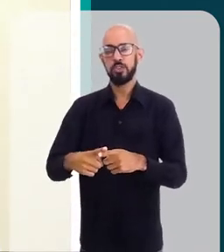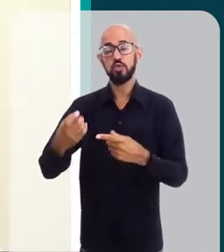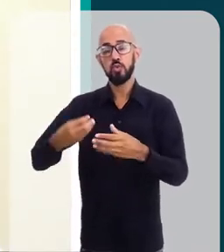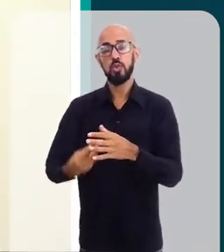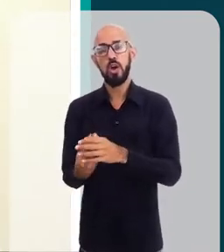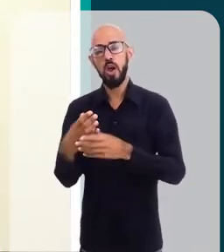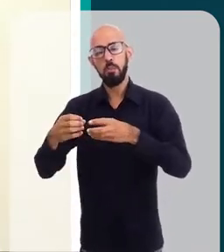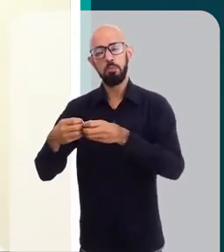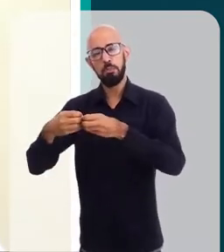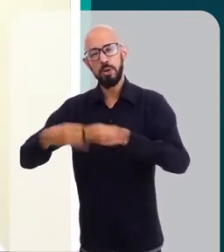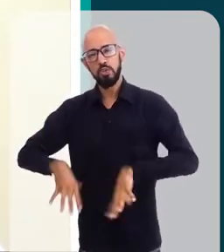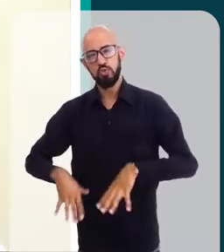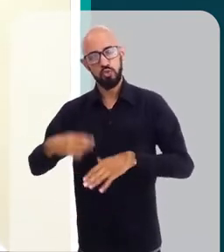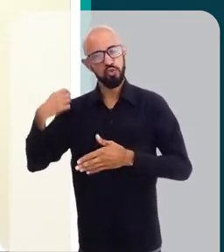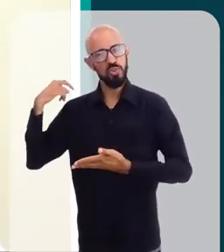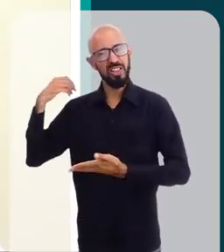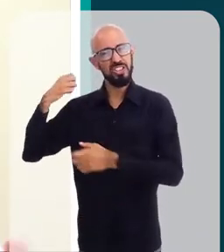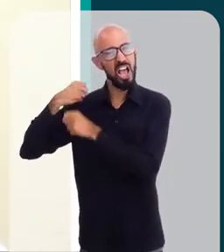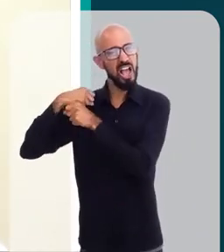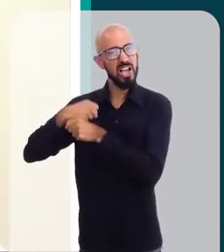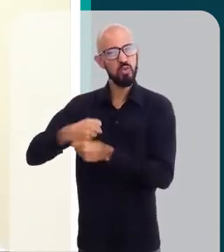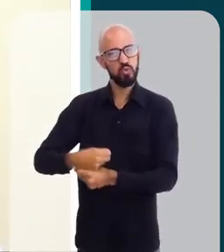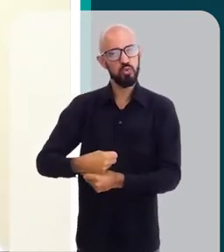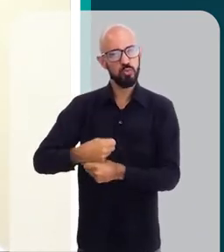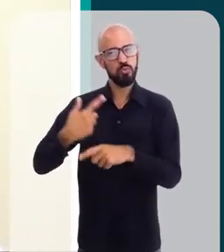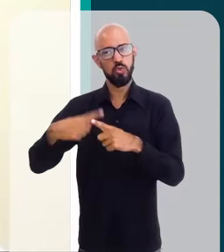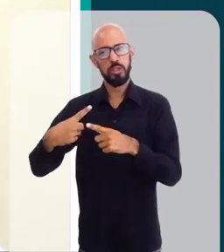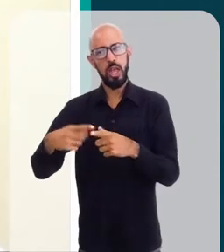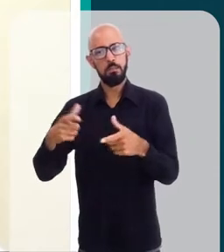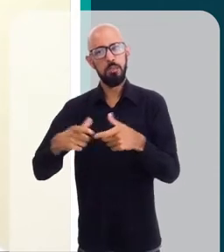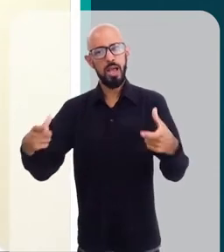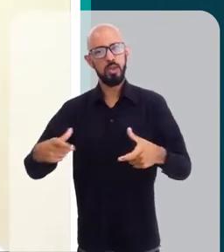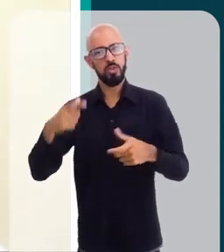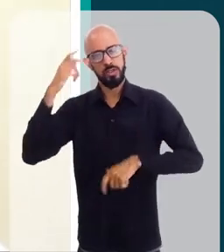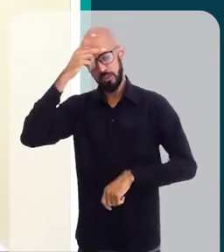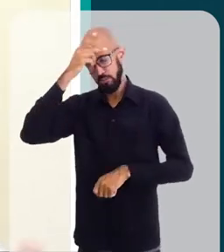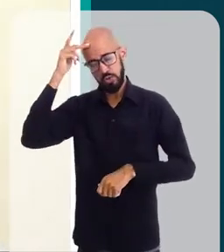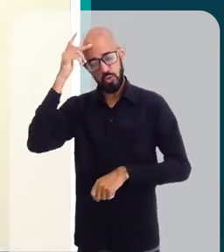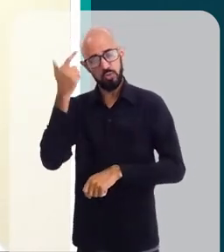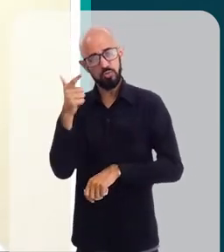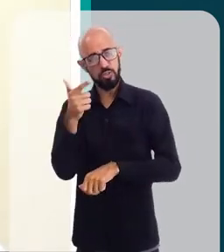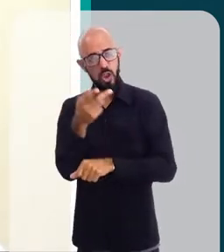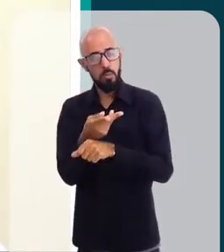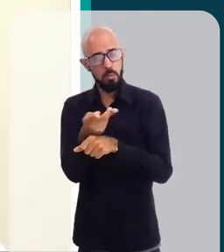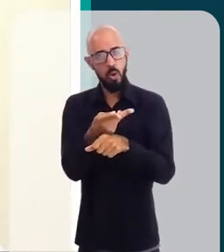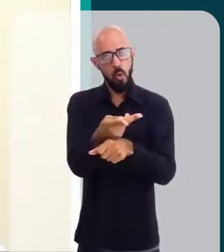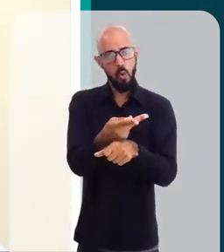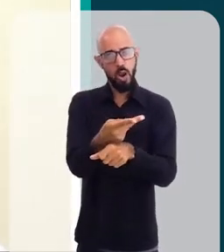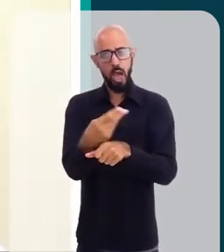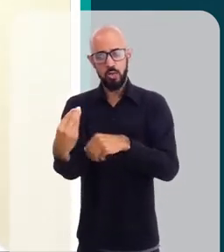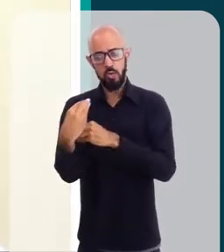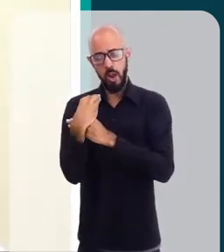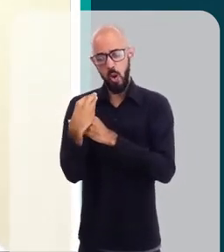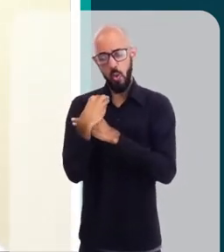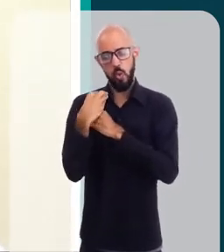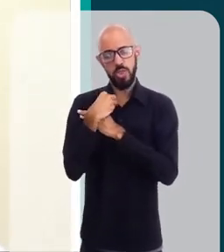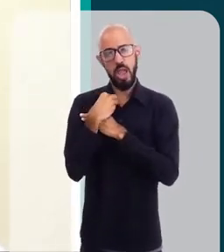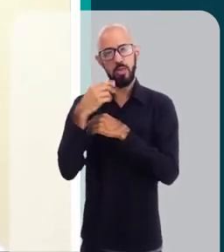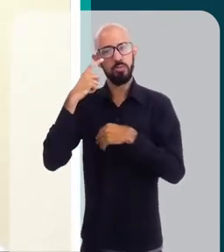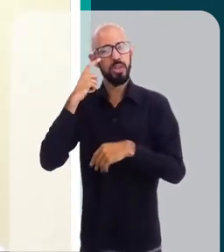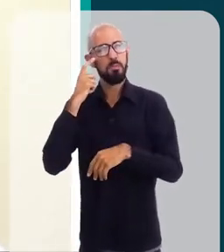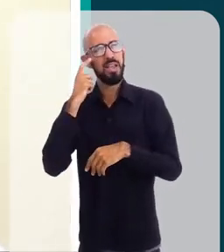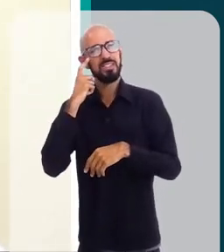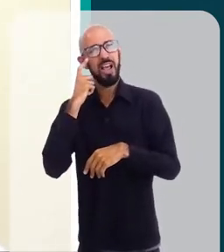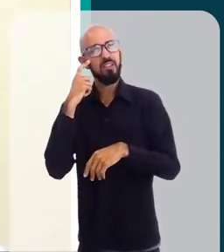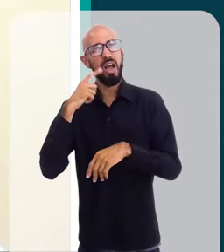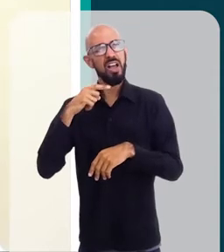prejudicou durante muito tempo, porque a maioria das pessoas não procurava o cuidado por achar